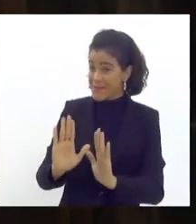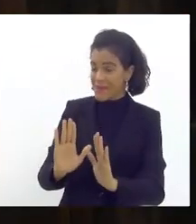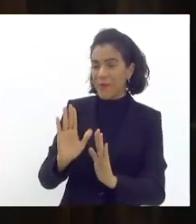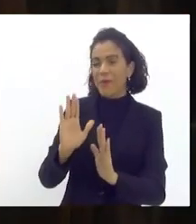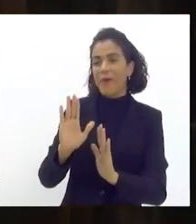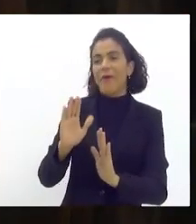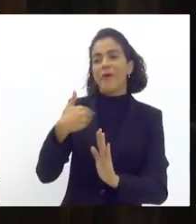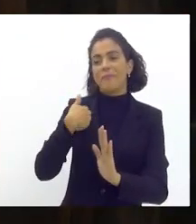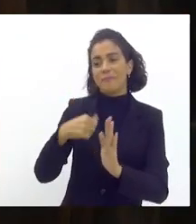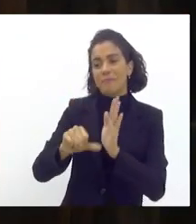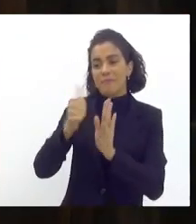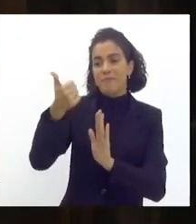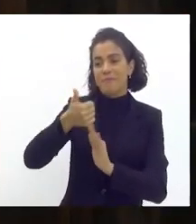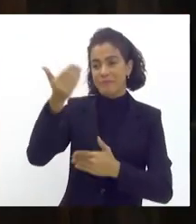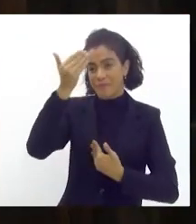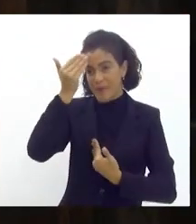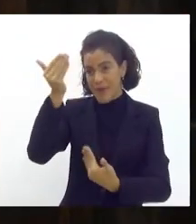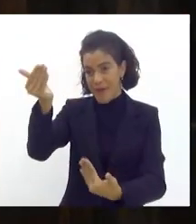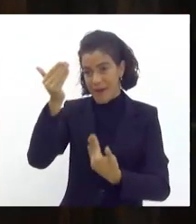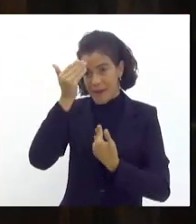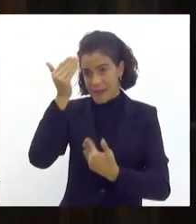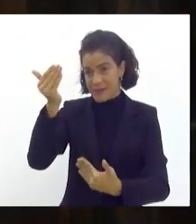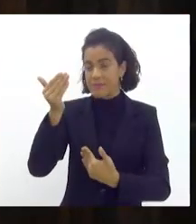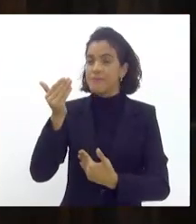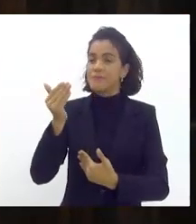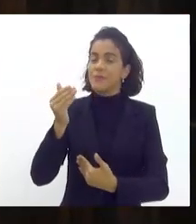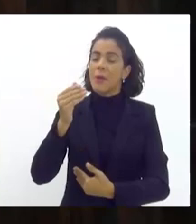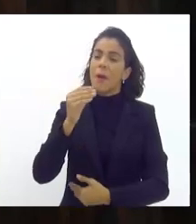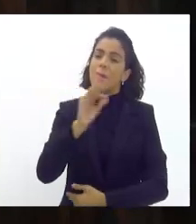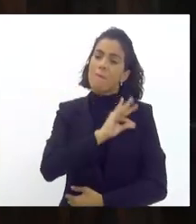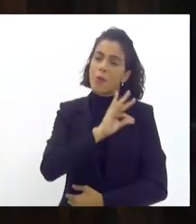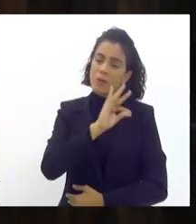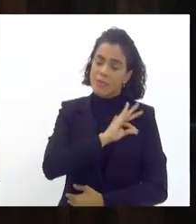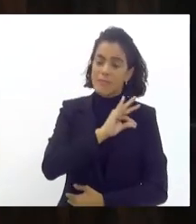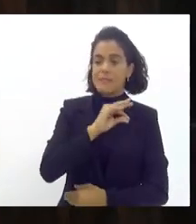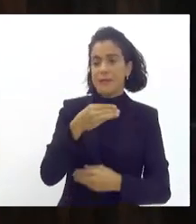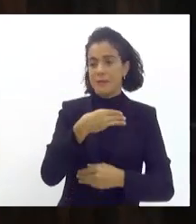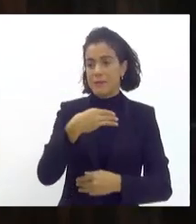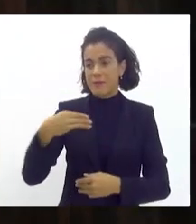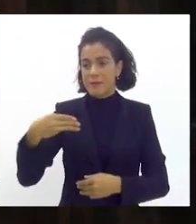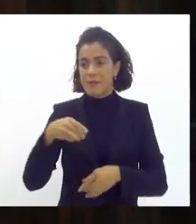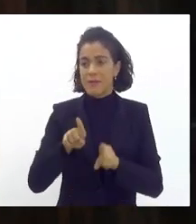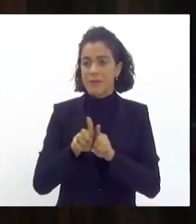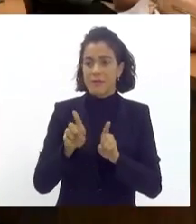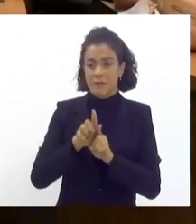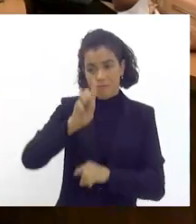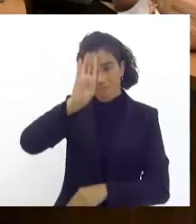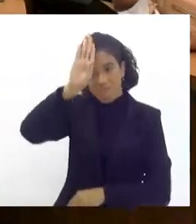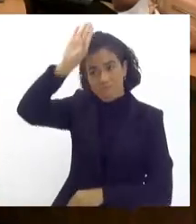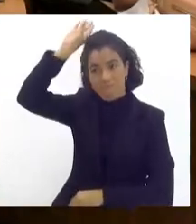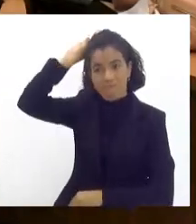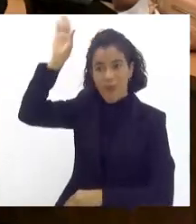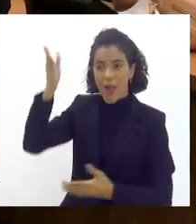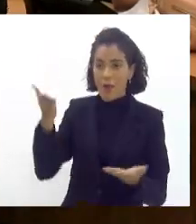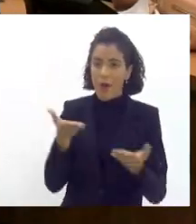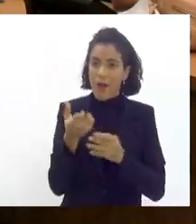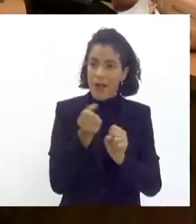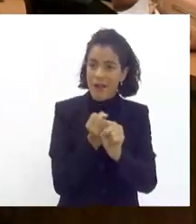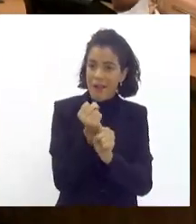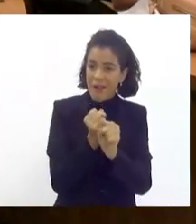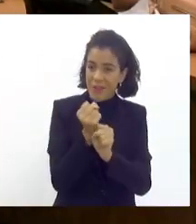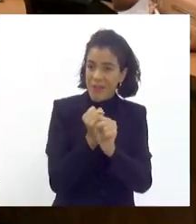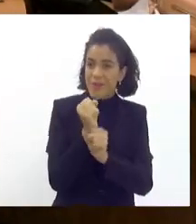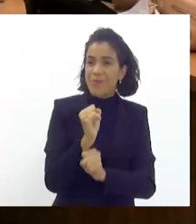agradecer aos órgãos oficiais polícia militar e bombeiro que esse ano esse ano na Intendente Magalhães